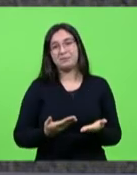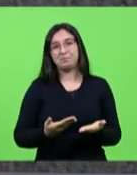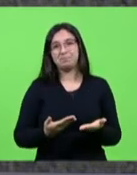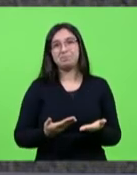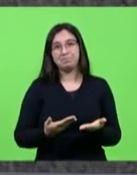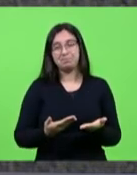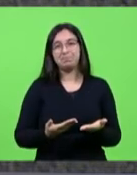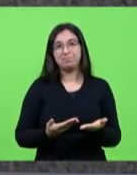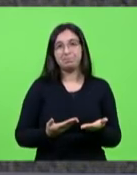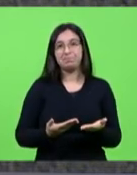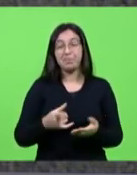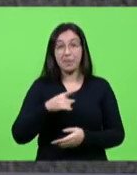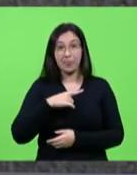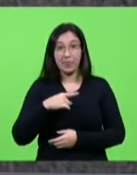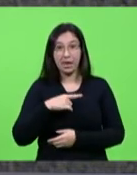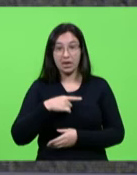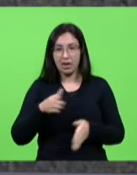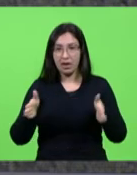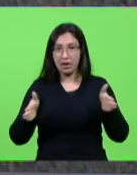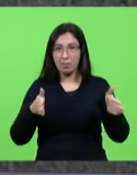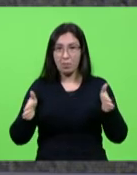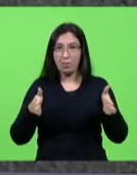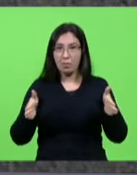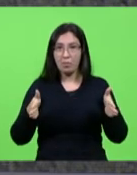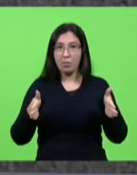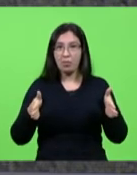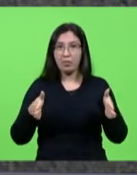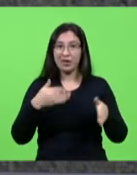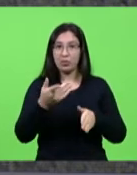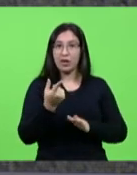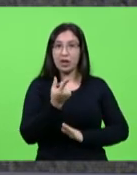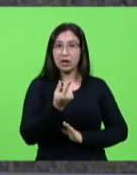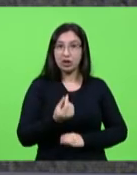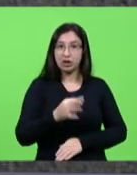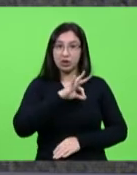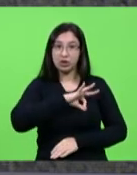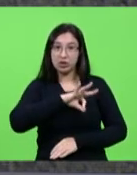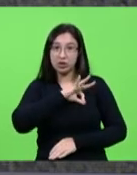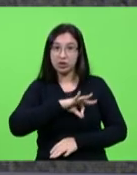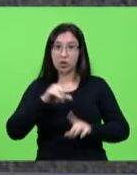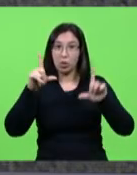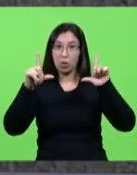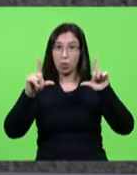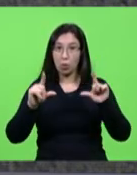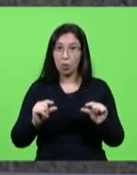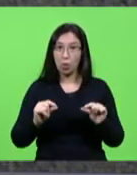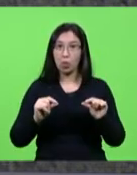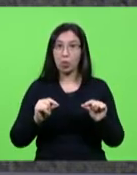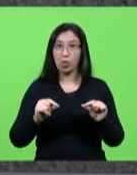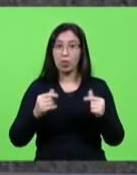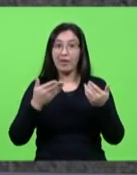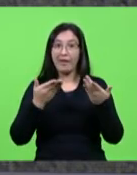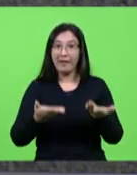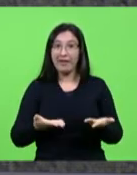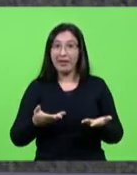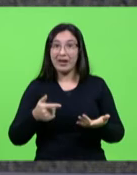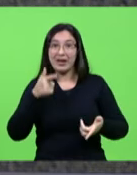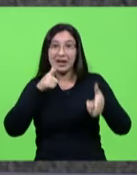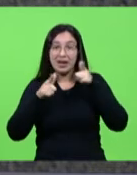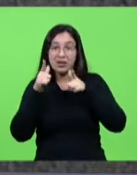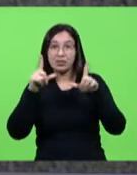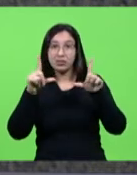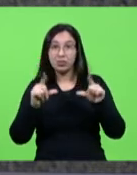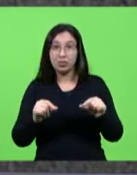um momento onde a remuneração das pessoas diminui o poder aquisitivo diminui o